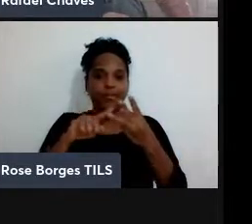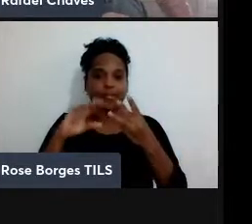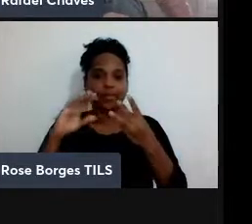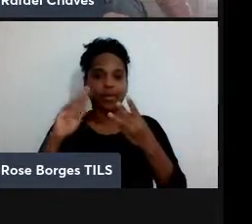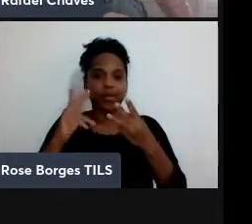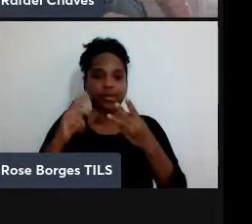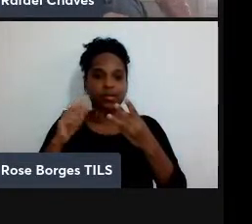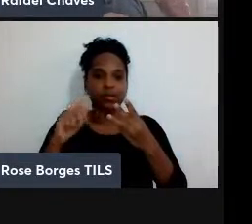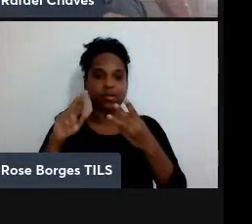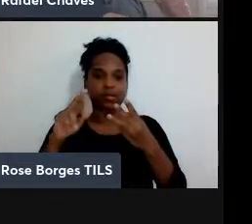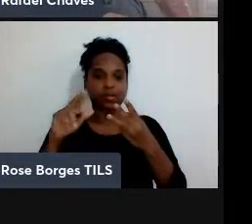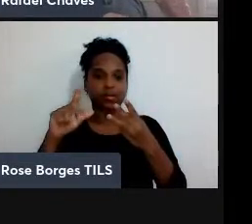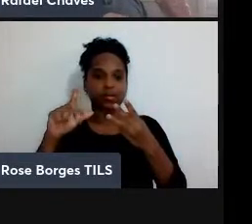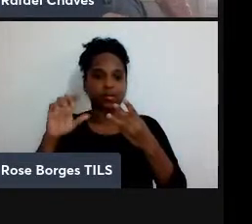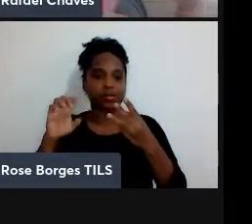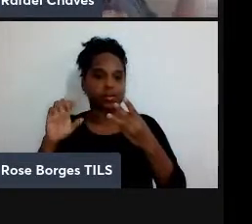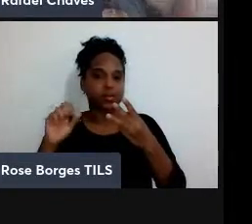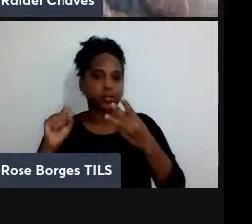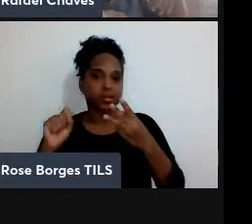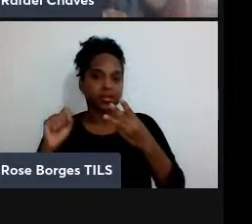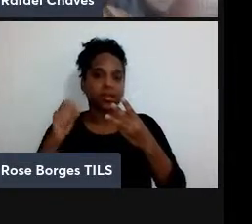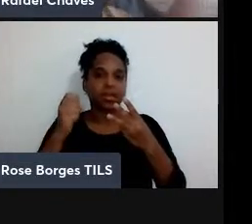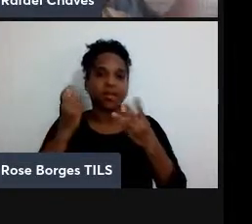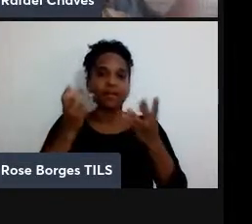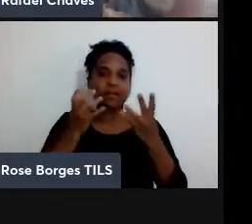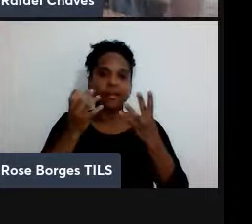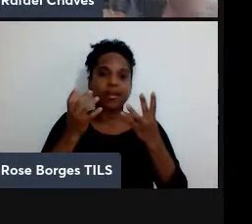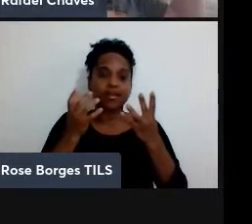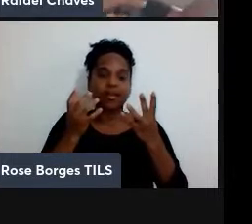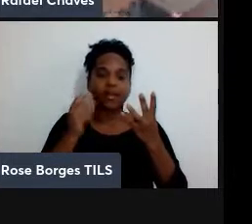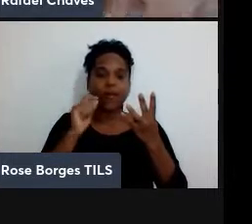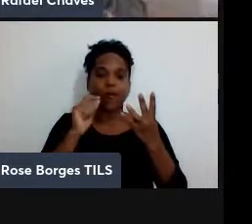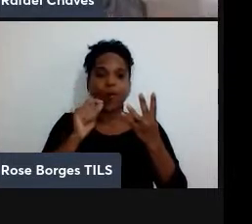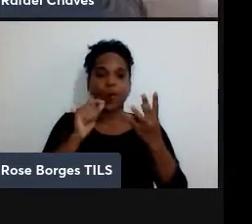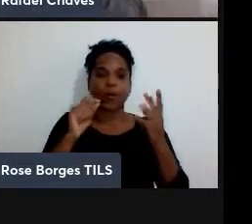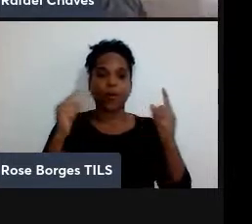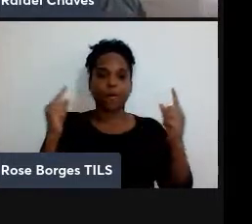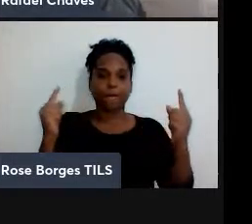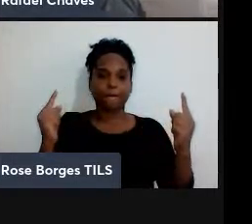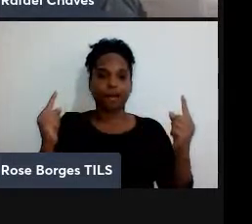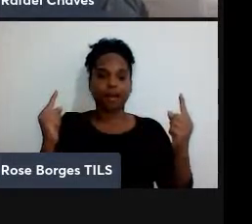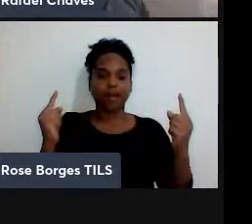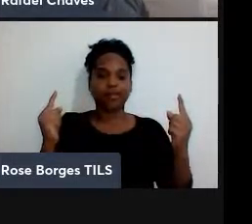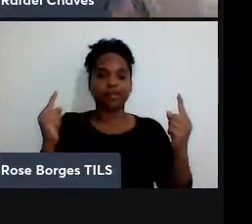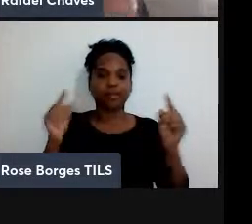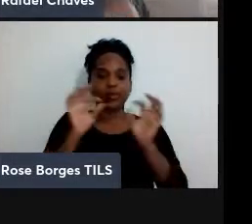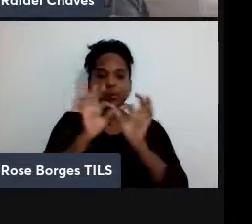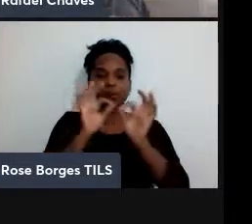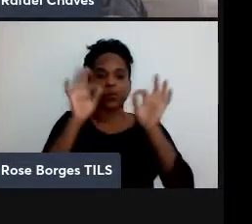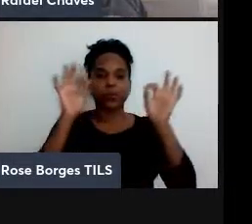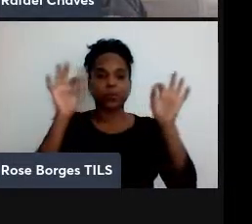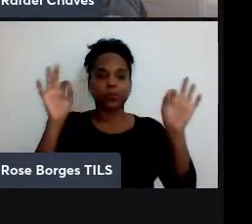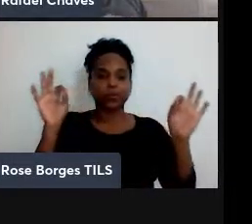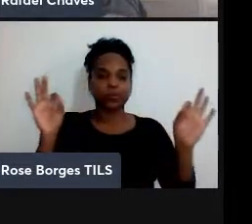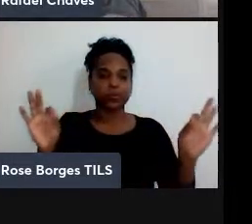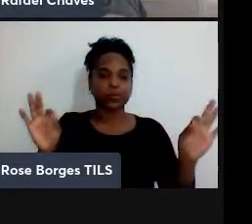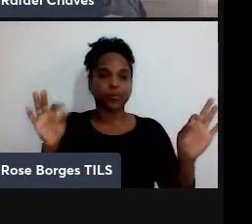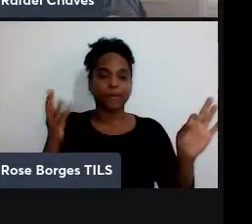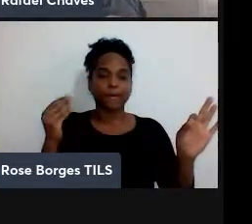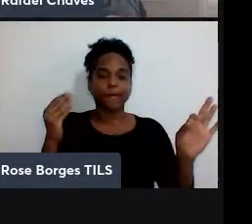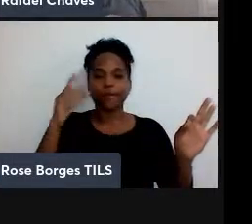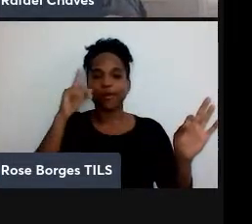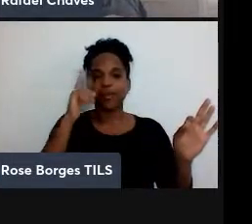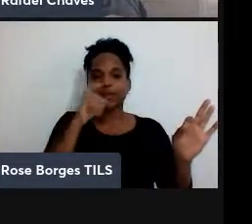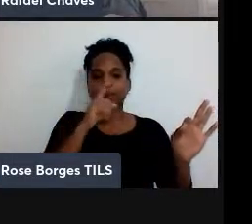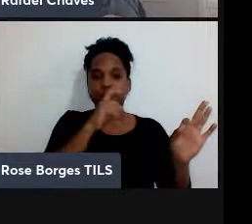emaranhamento entre Alice e Charlie, mas eles estão muito distantes entre si, é muito difícil estabelecer esses pares emaranhados. O que a gente faz? A gente